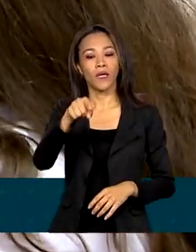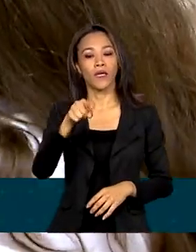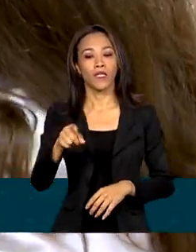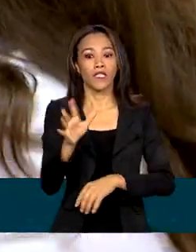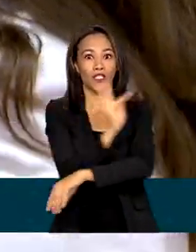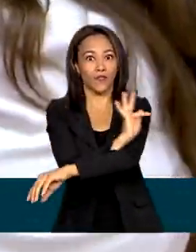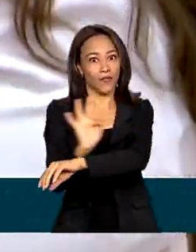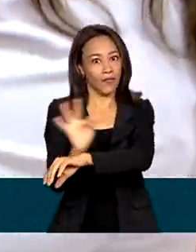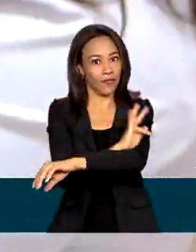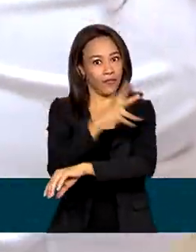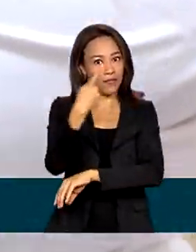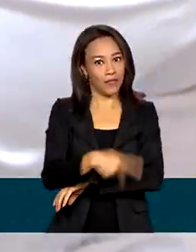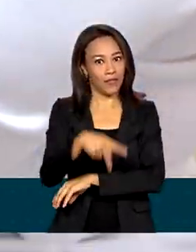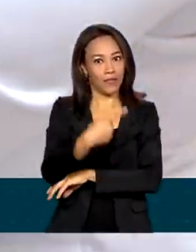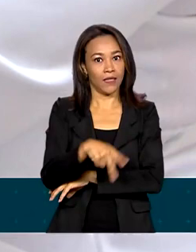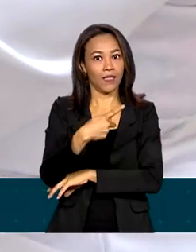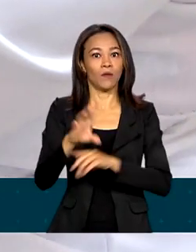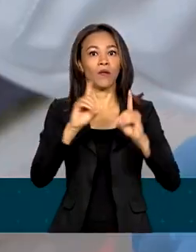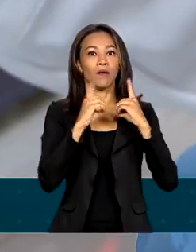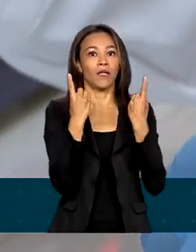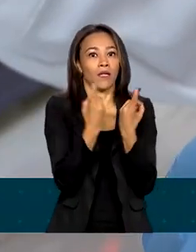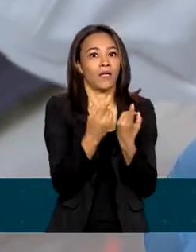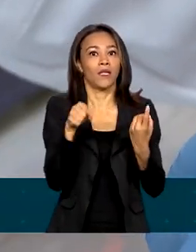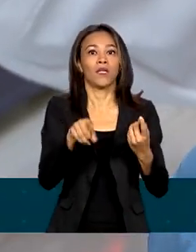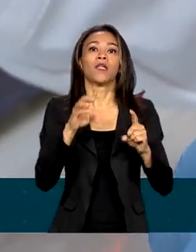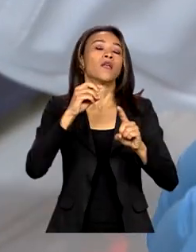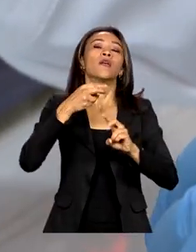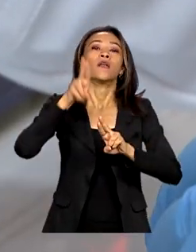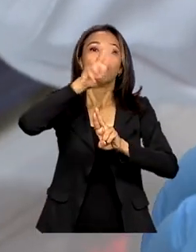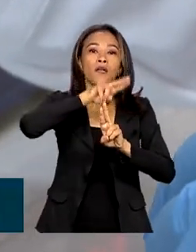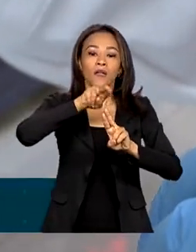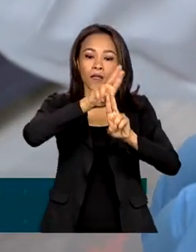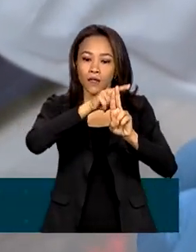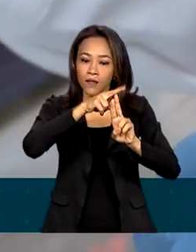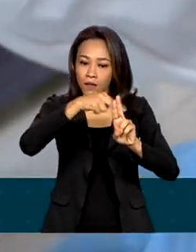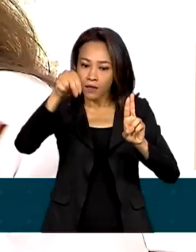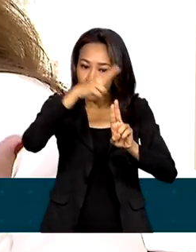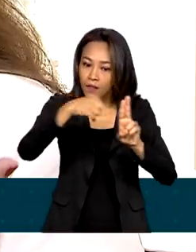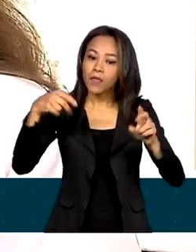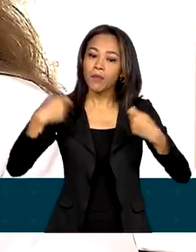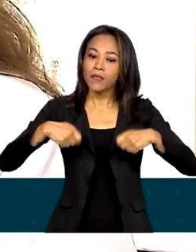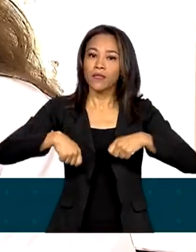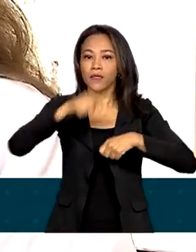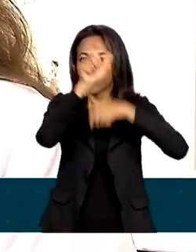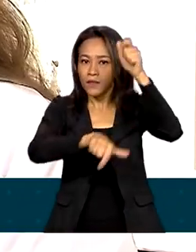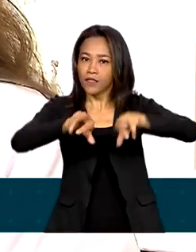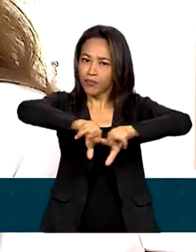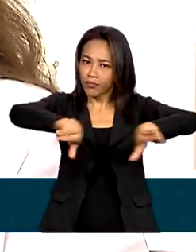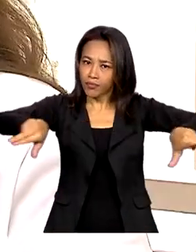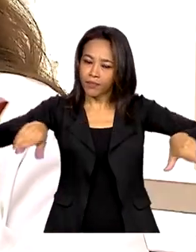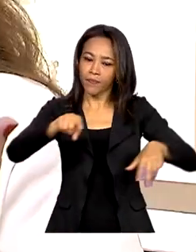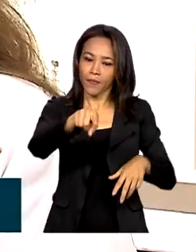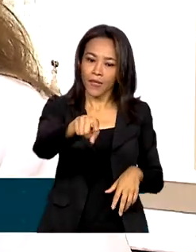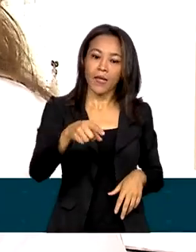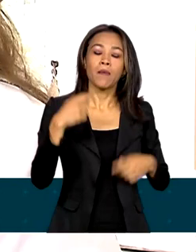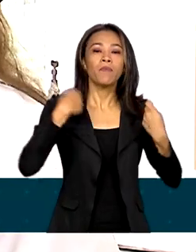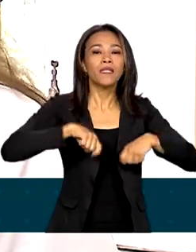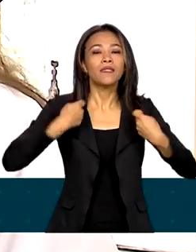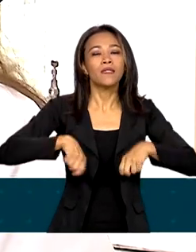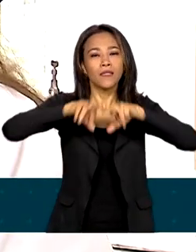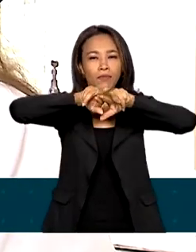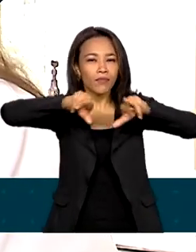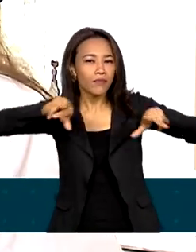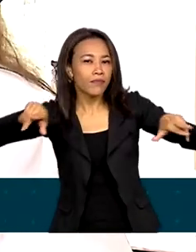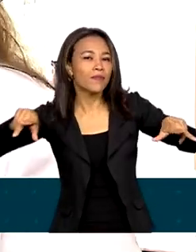Universidade de Brasília diz que é preciso diversidade na ciência. Fazer uma ciência criativa, uma ciência de